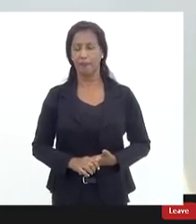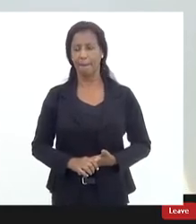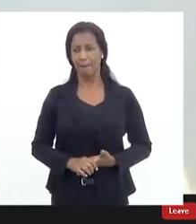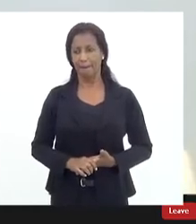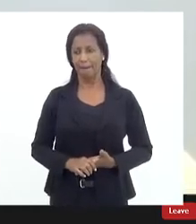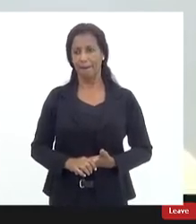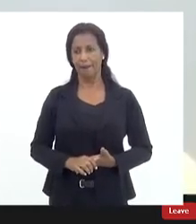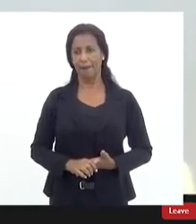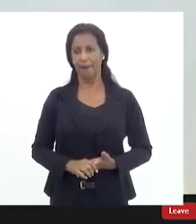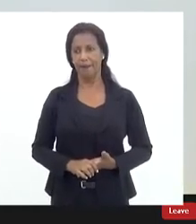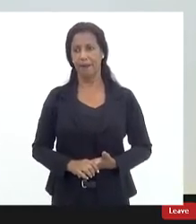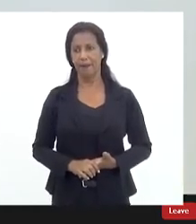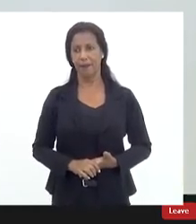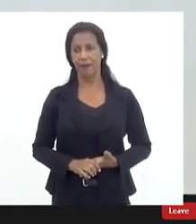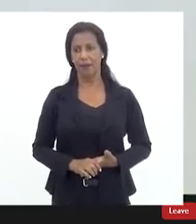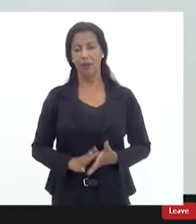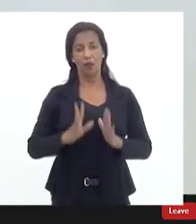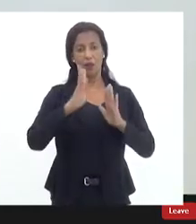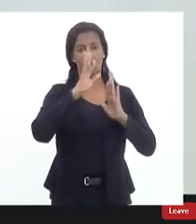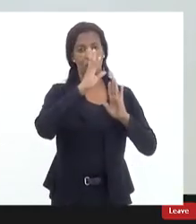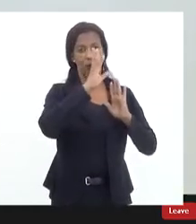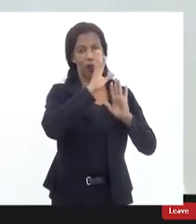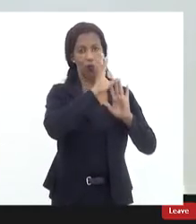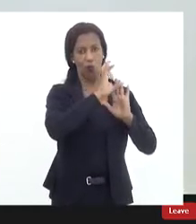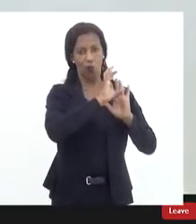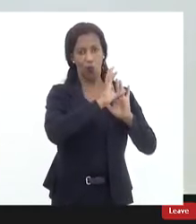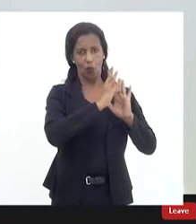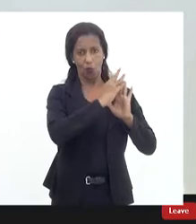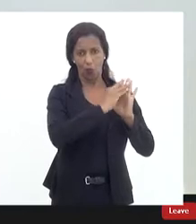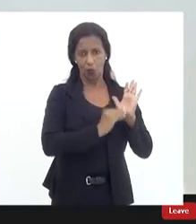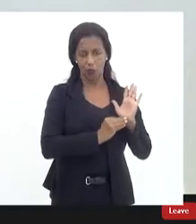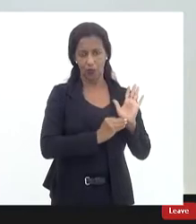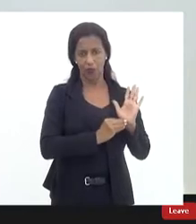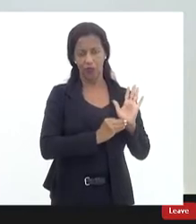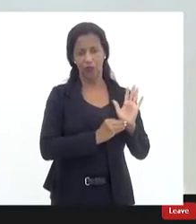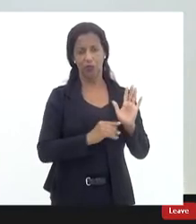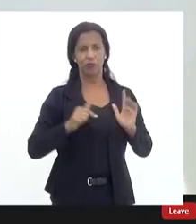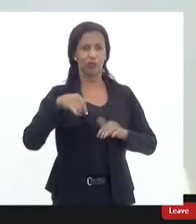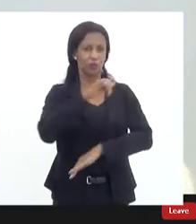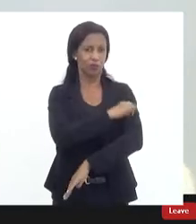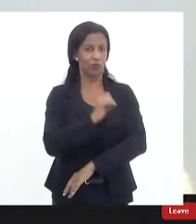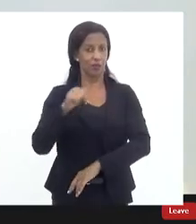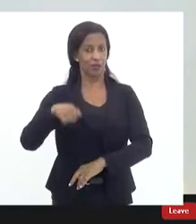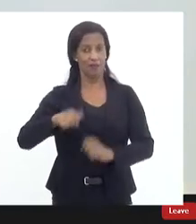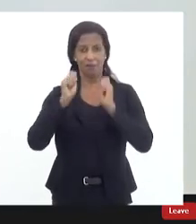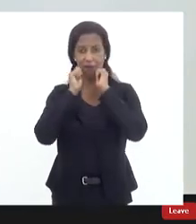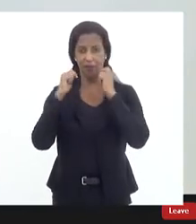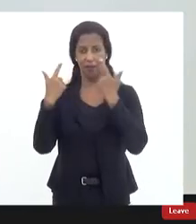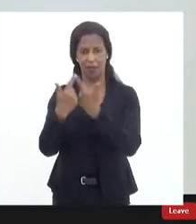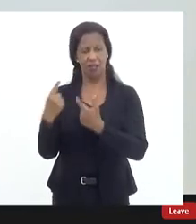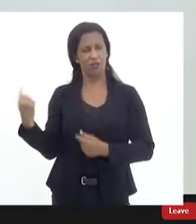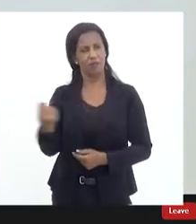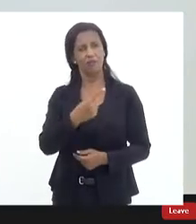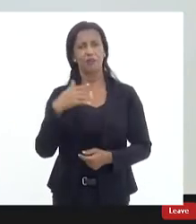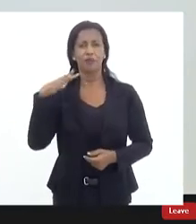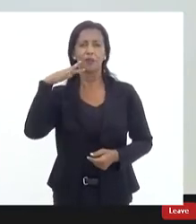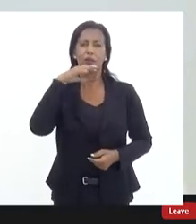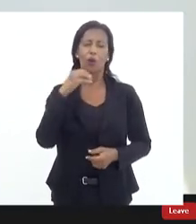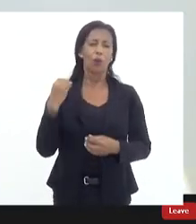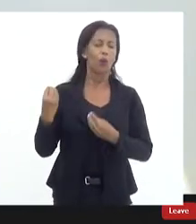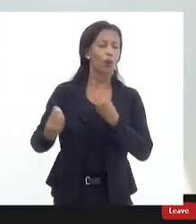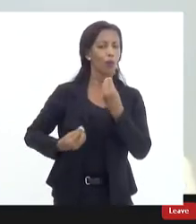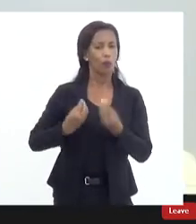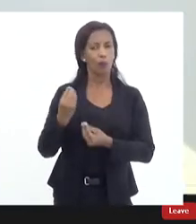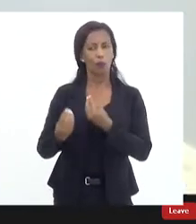Rio de Janeiro e essa casa vai ser um bastião mais uma vez fundamental nós percebemos o quanto